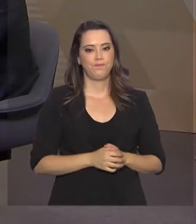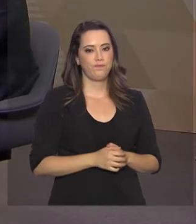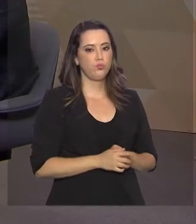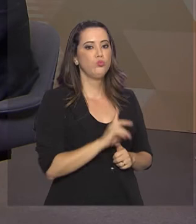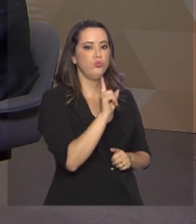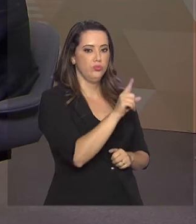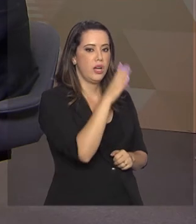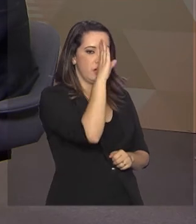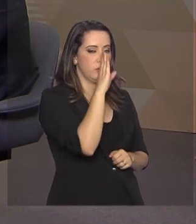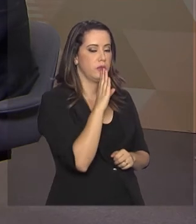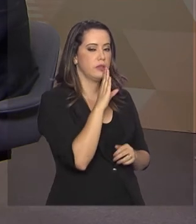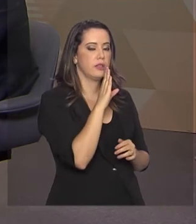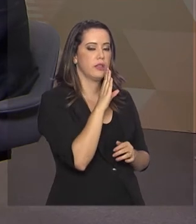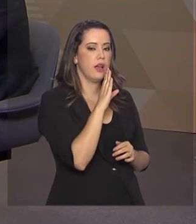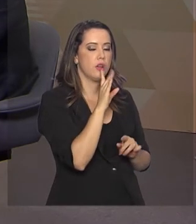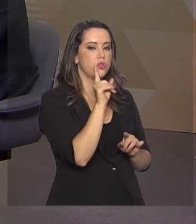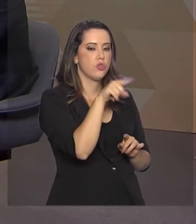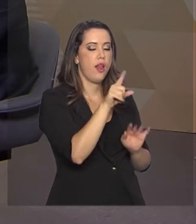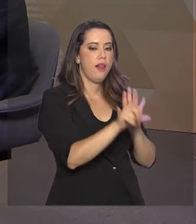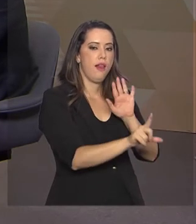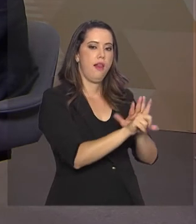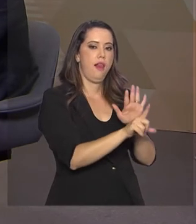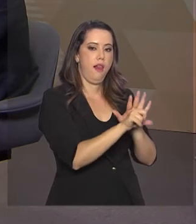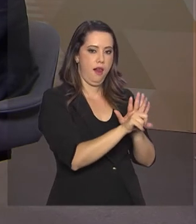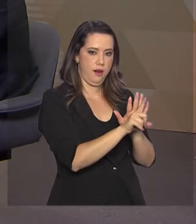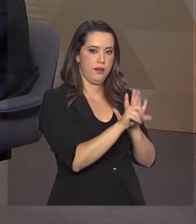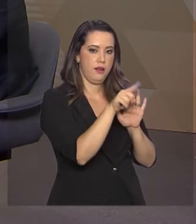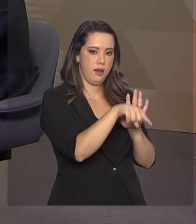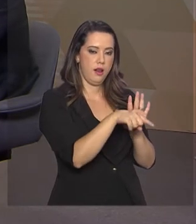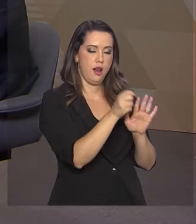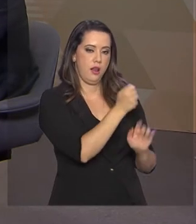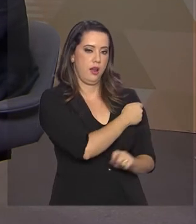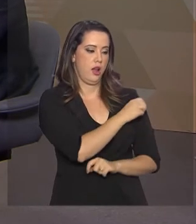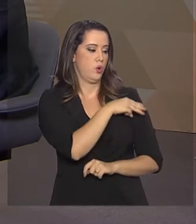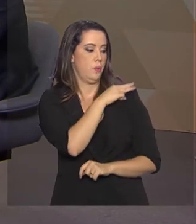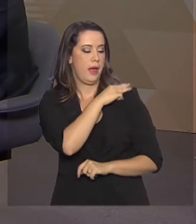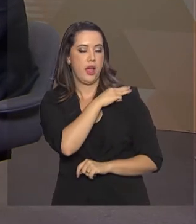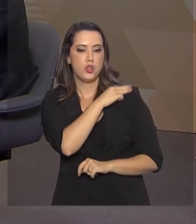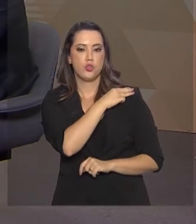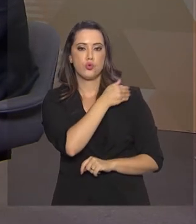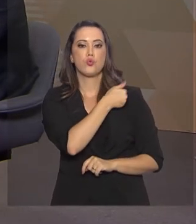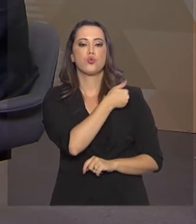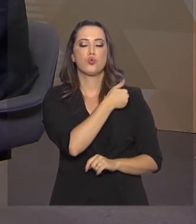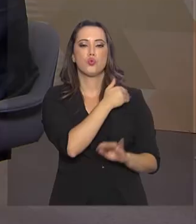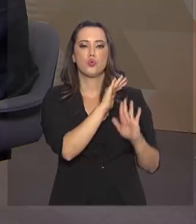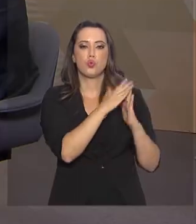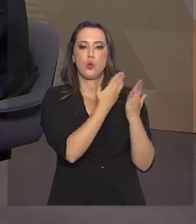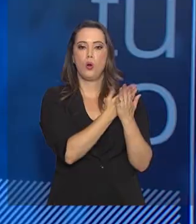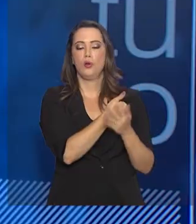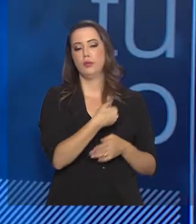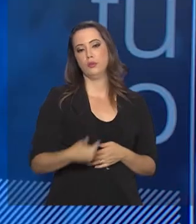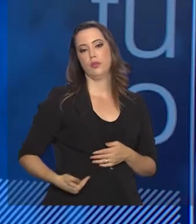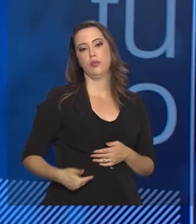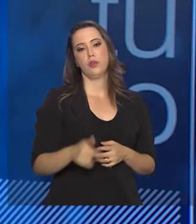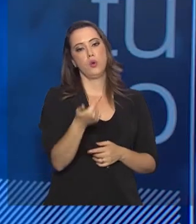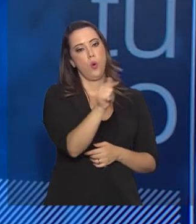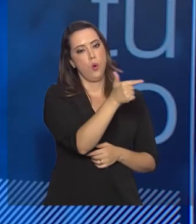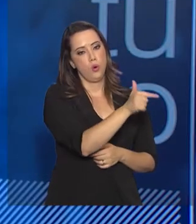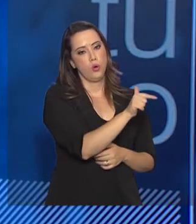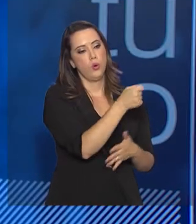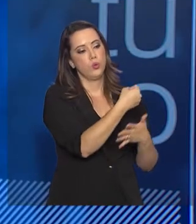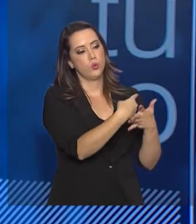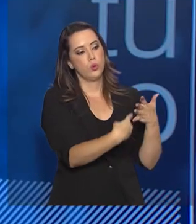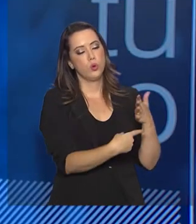por lei. Alunos que concluíram o ensino médio em escolas públicas, fizeram o ensino médio em escolas públicas e todos os outros que estão na